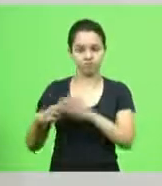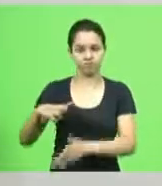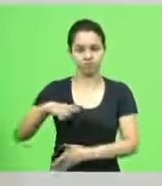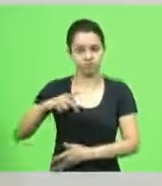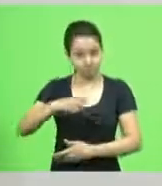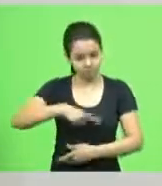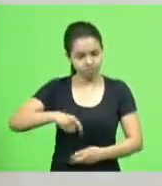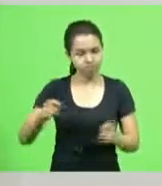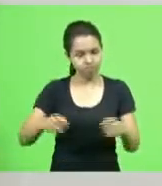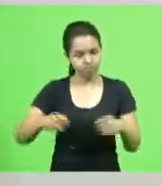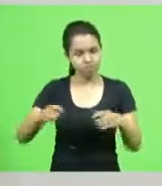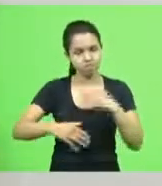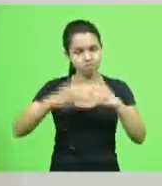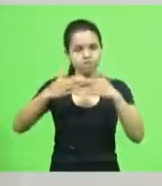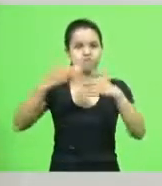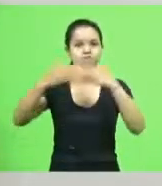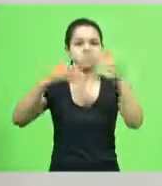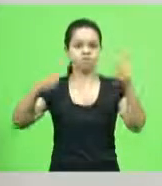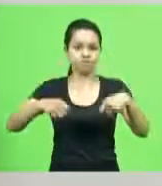mas